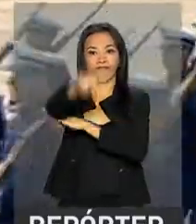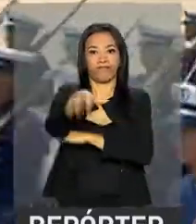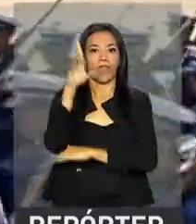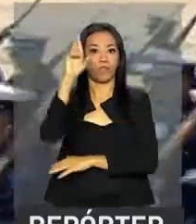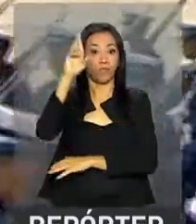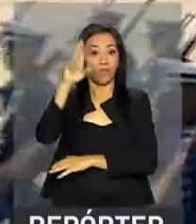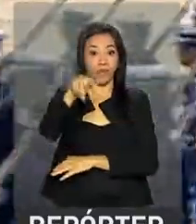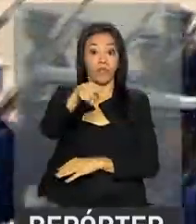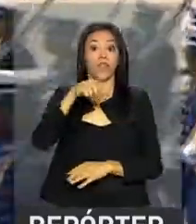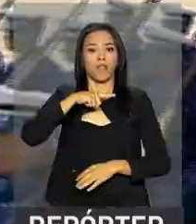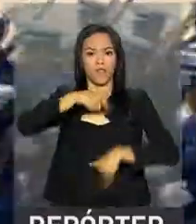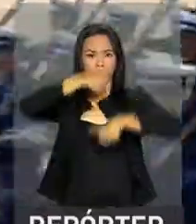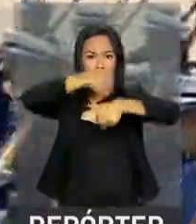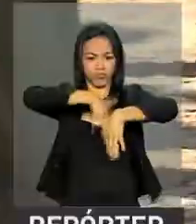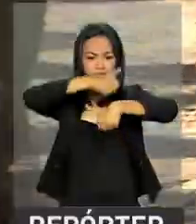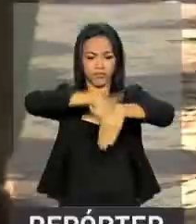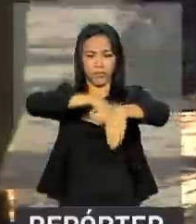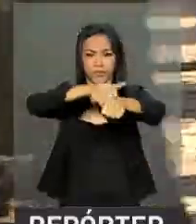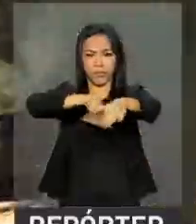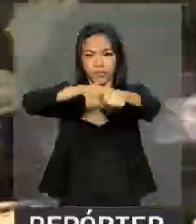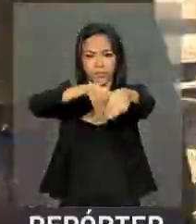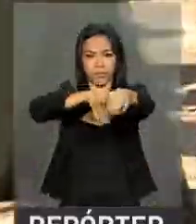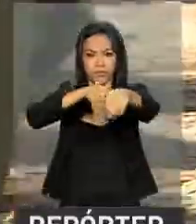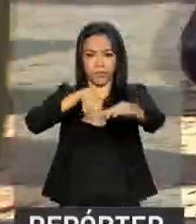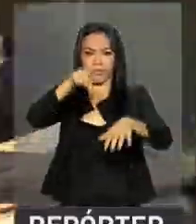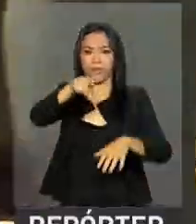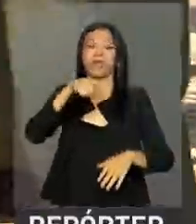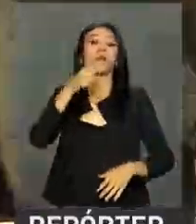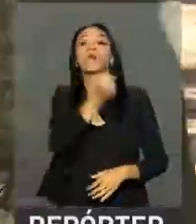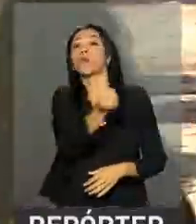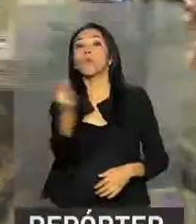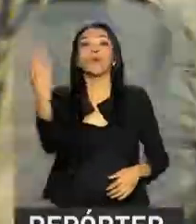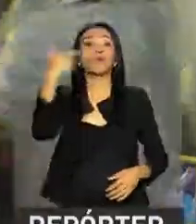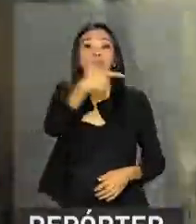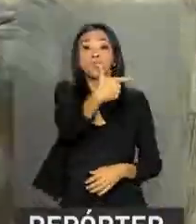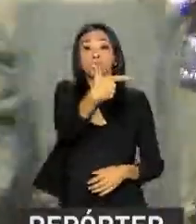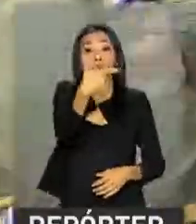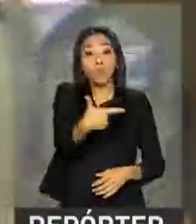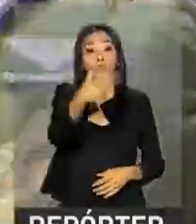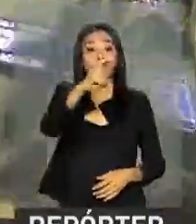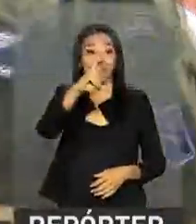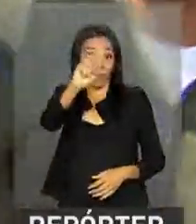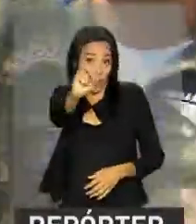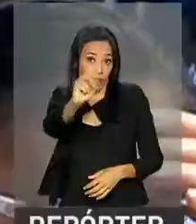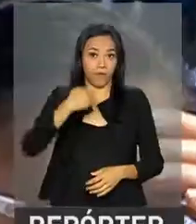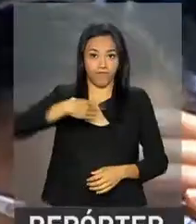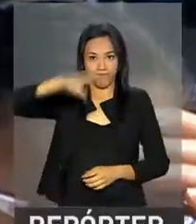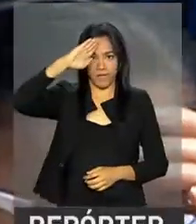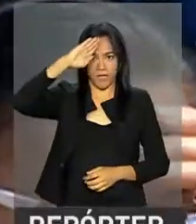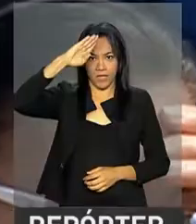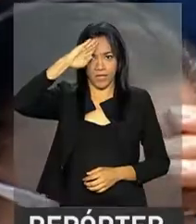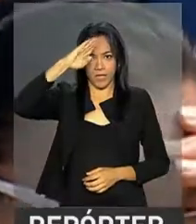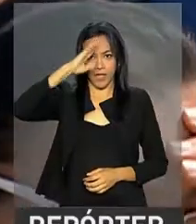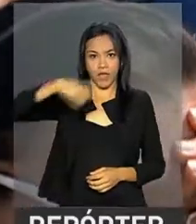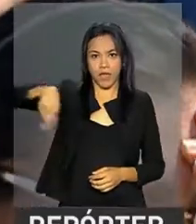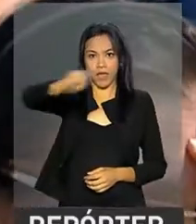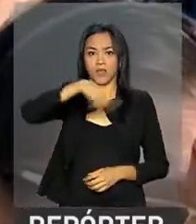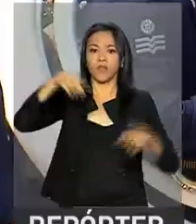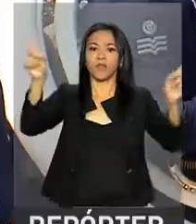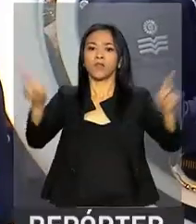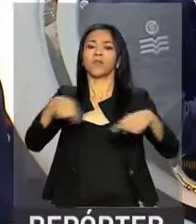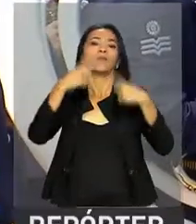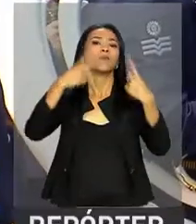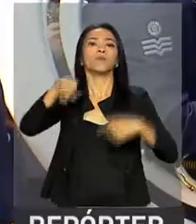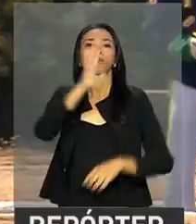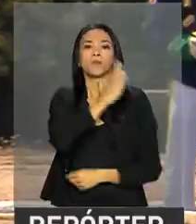contou com desfile de tropas da aeronáutica composta por cerca de 250 militares. A execução do hino nacional